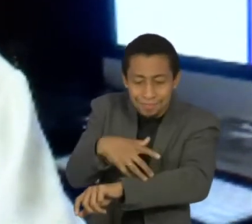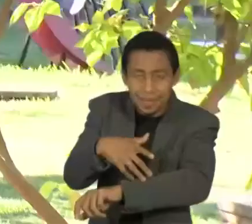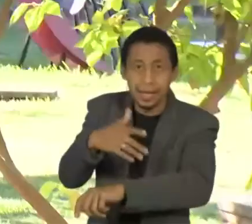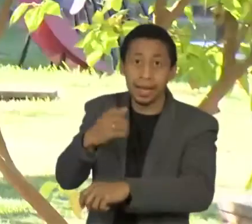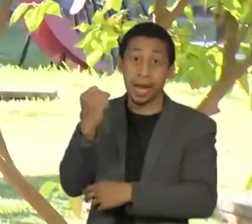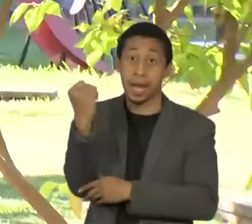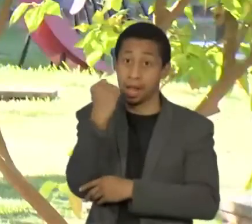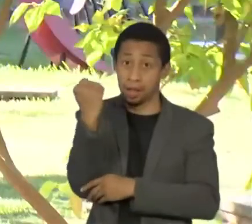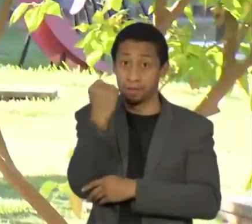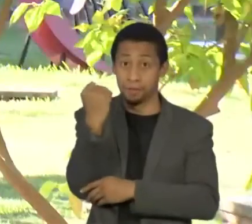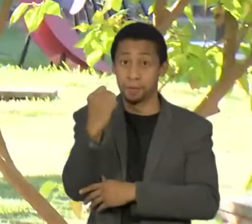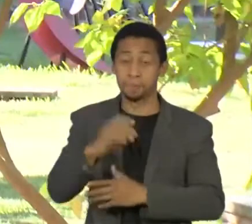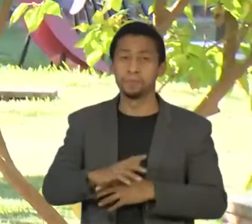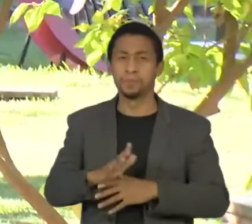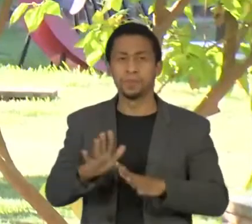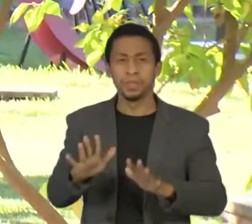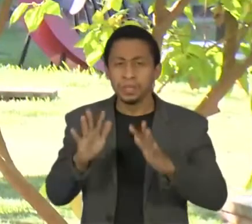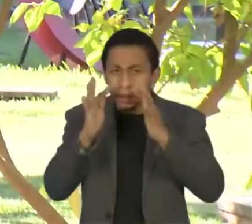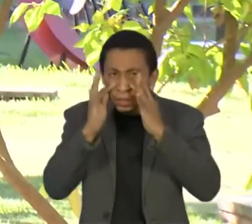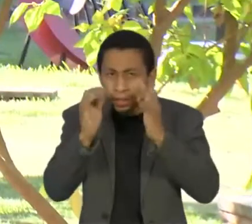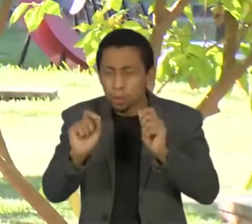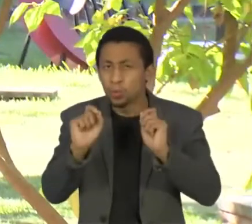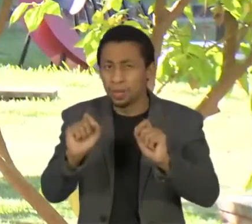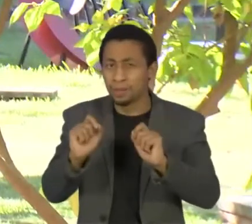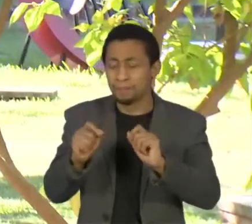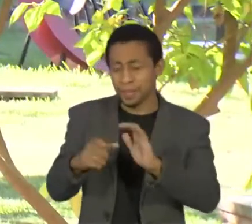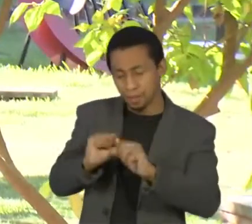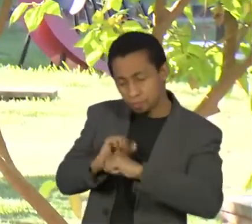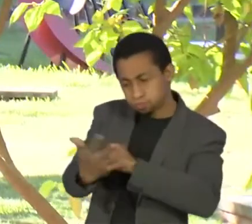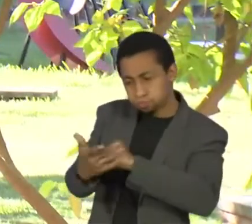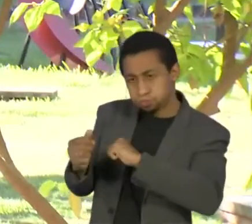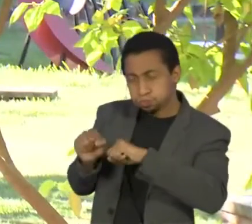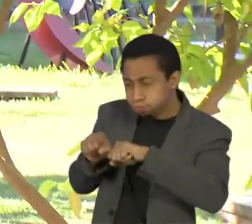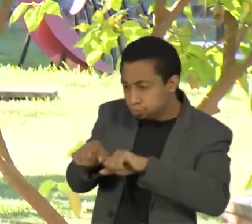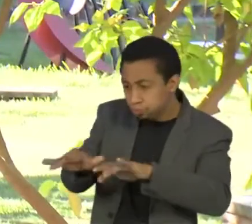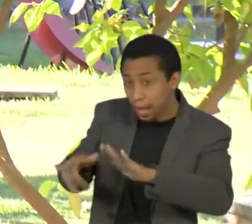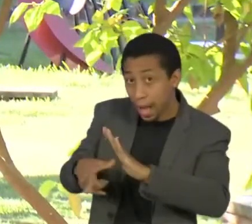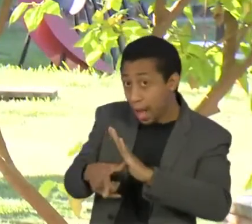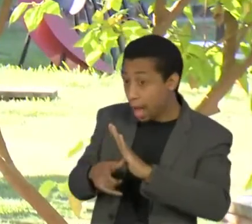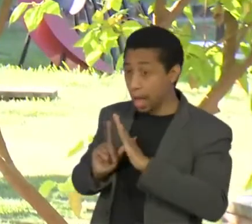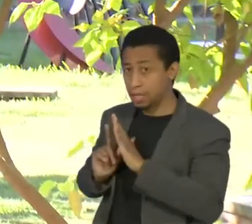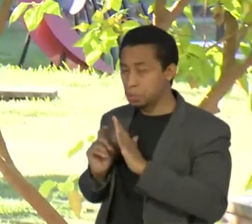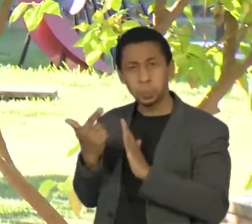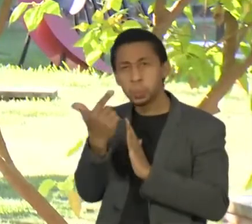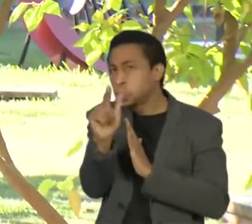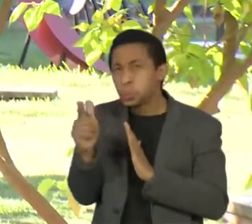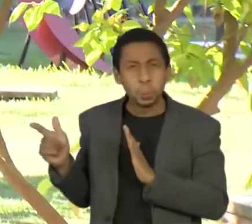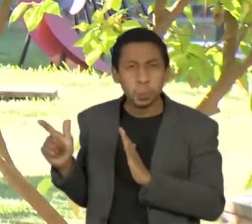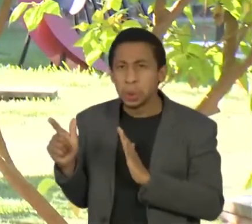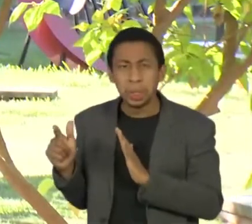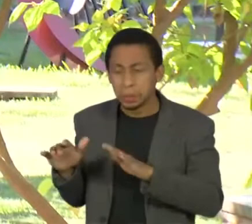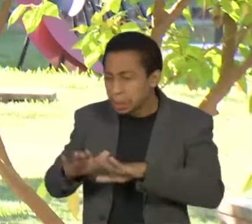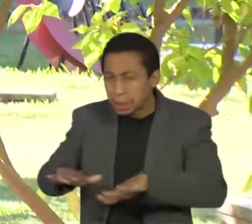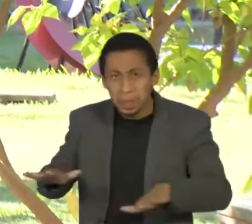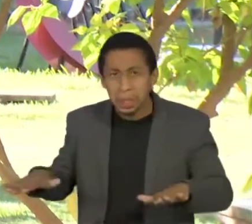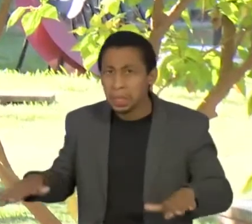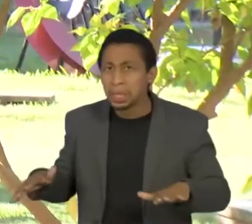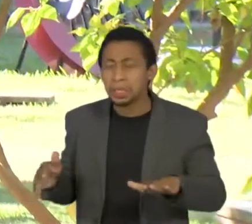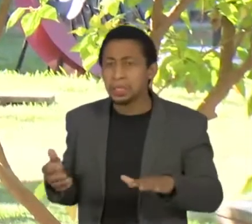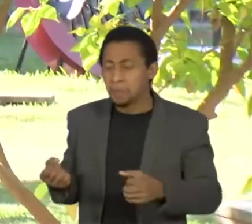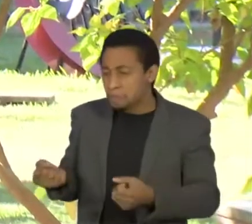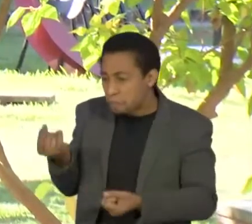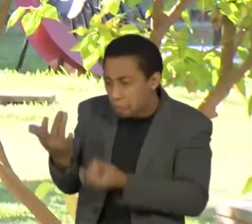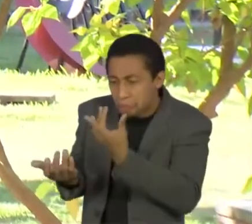grave. Um fato que chama a atenção é que, antes da pandemia, não existiam números oficiais de acidentes domésticos envolvendo exclusivamente